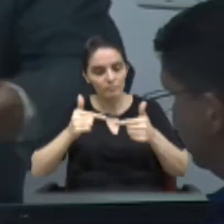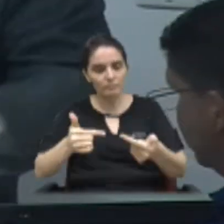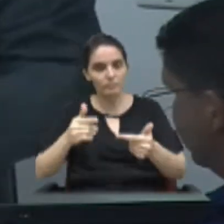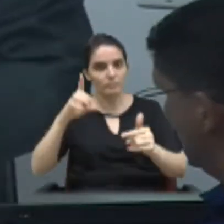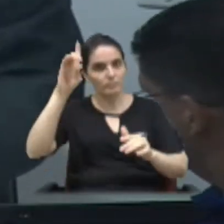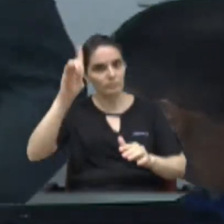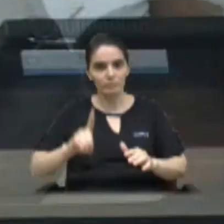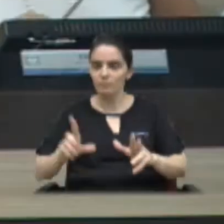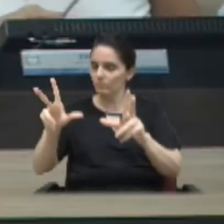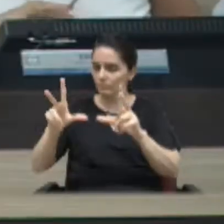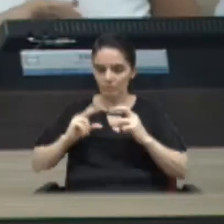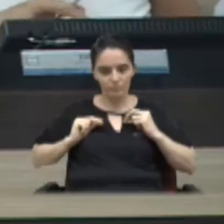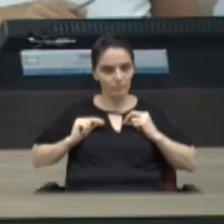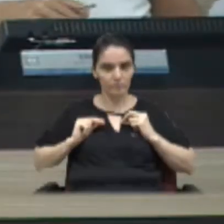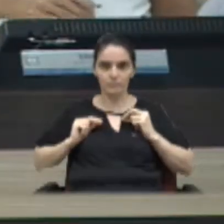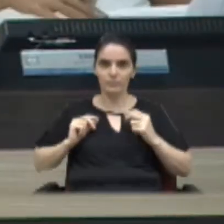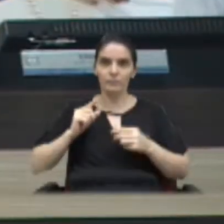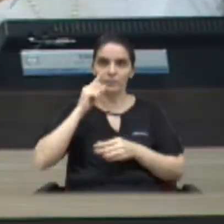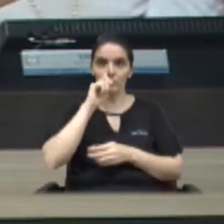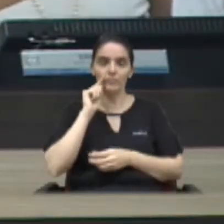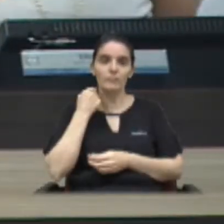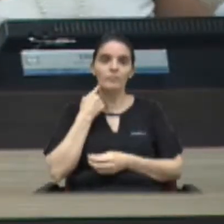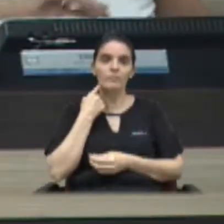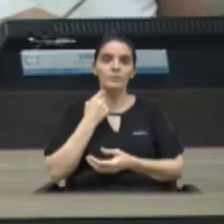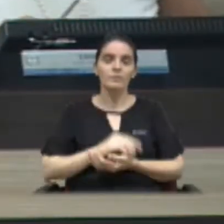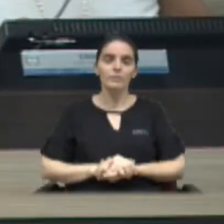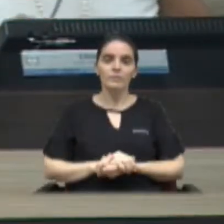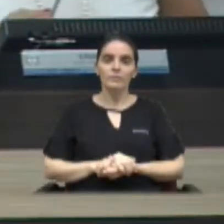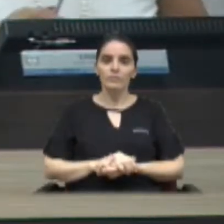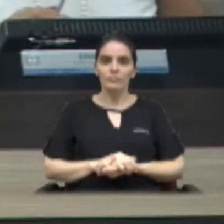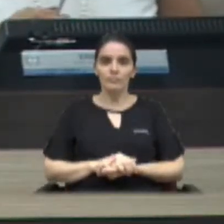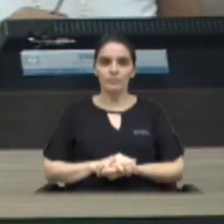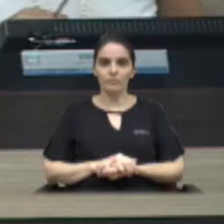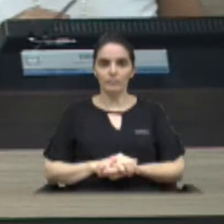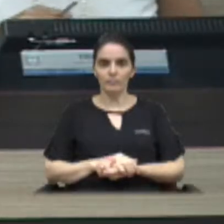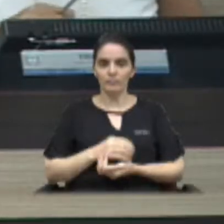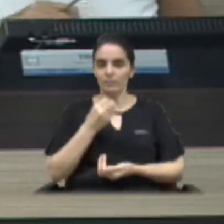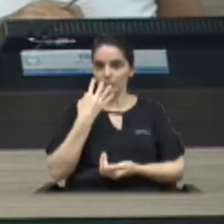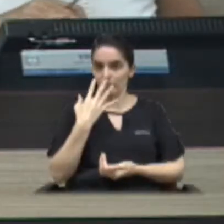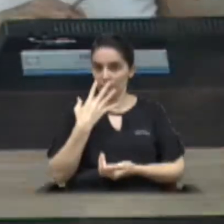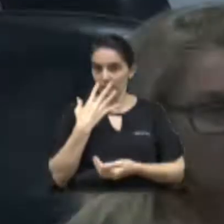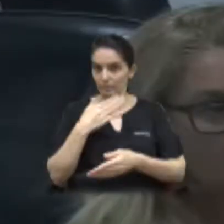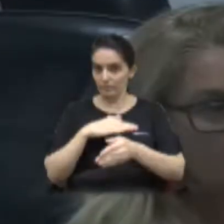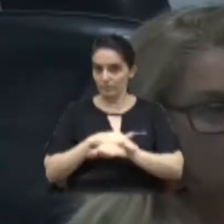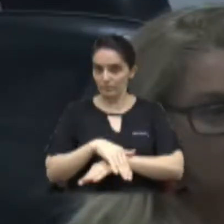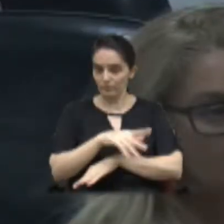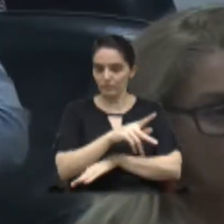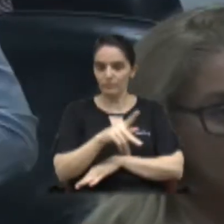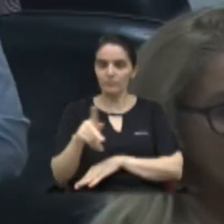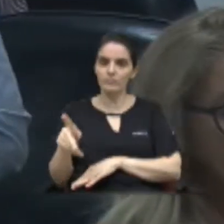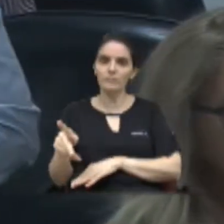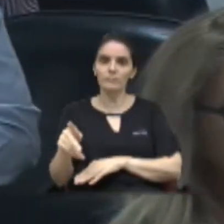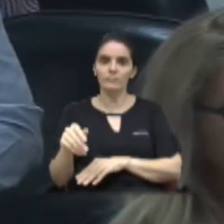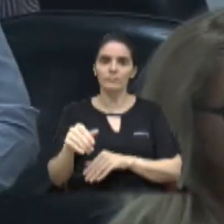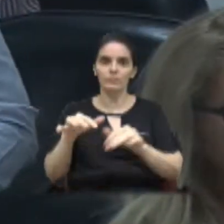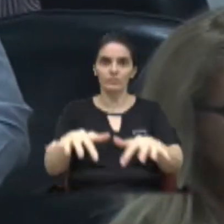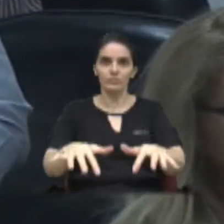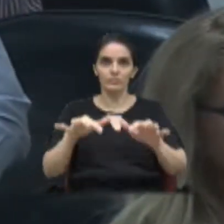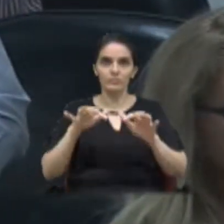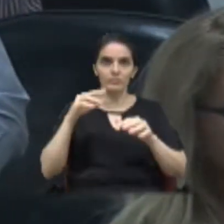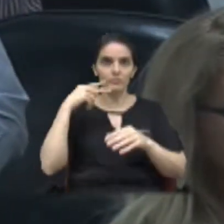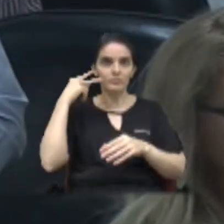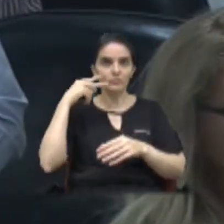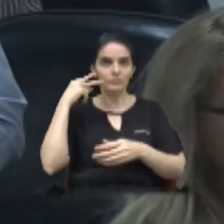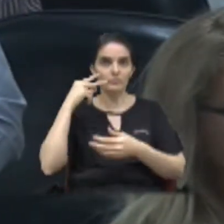Muito obrigado, presidente. Newton Santos. Boa noite, senhor presidente, público presente e senhores vereadores.